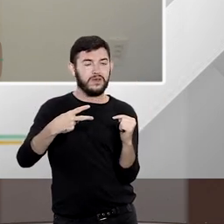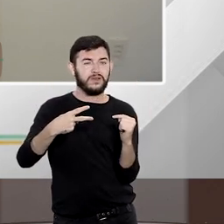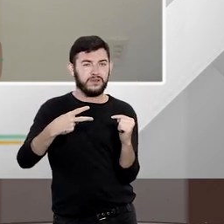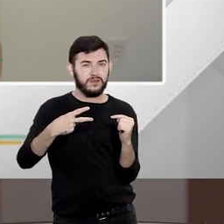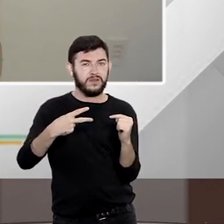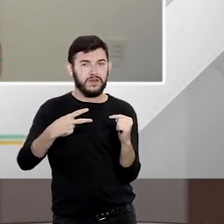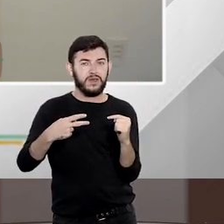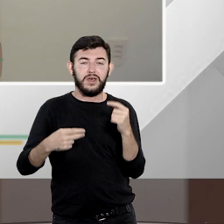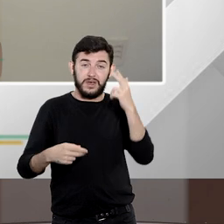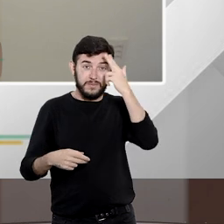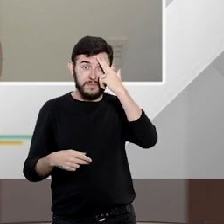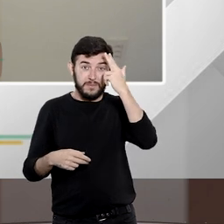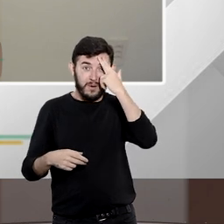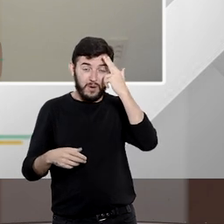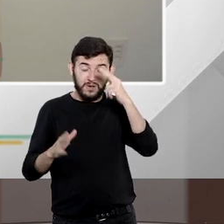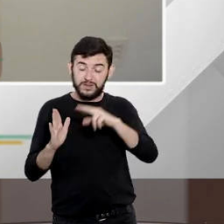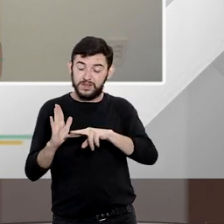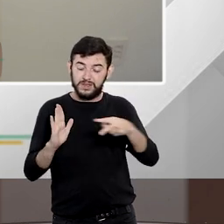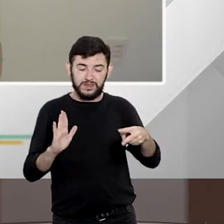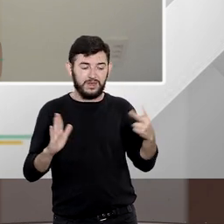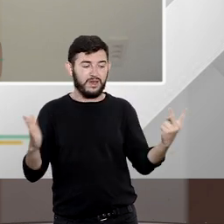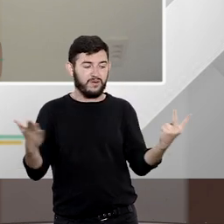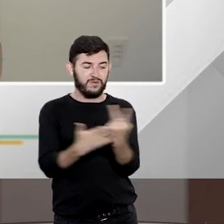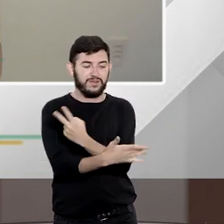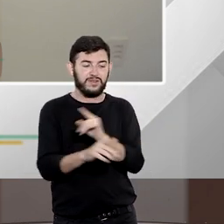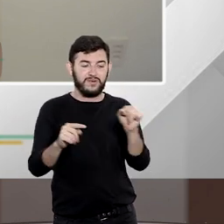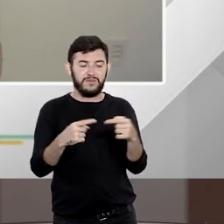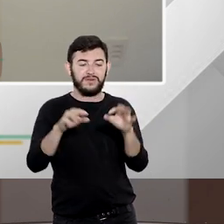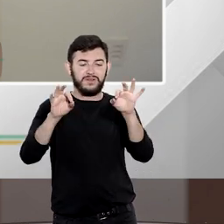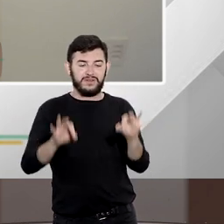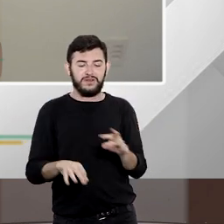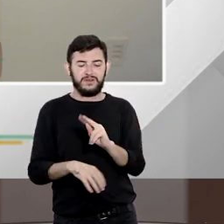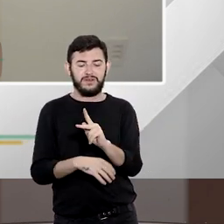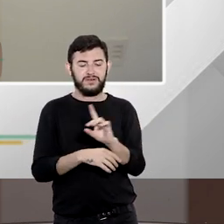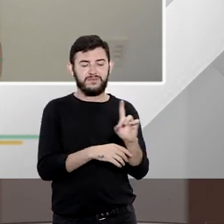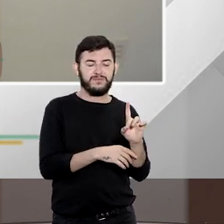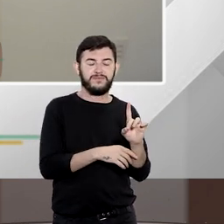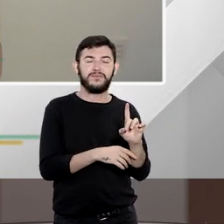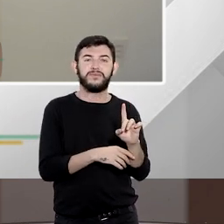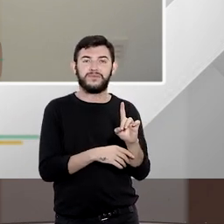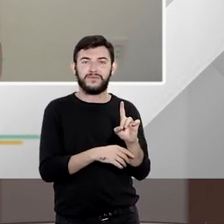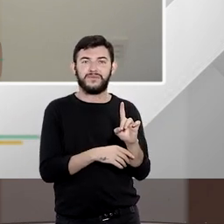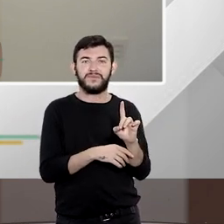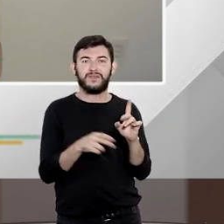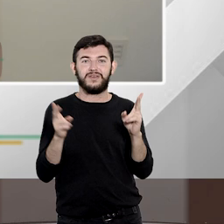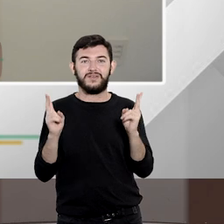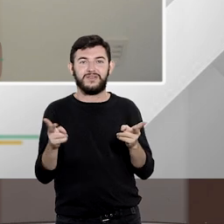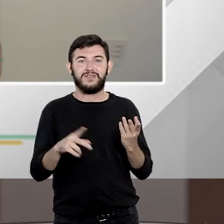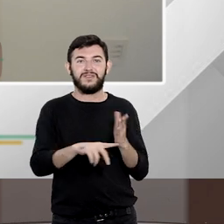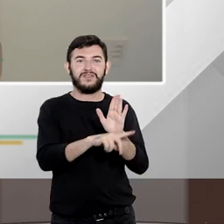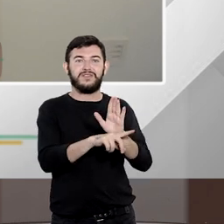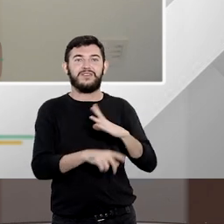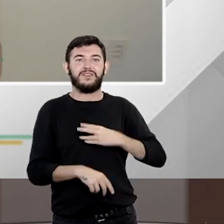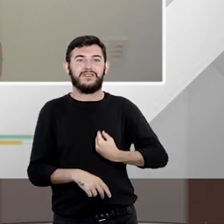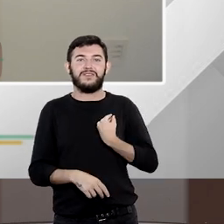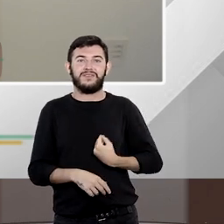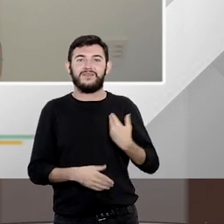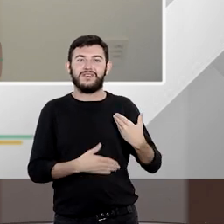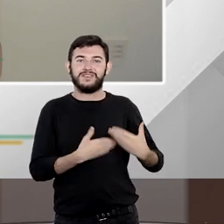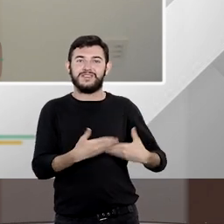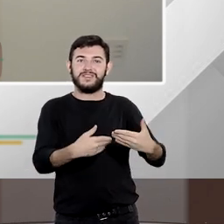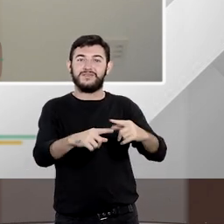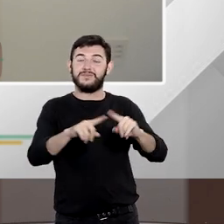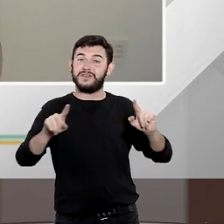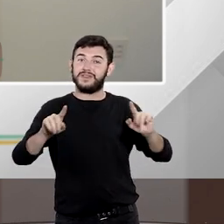outras hipóteses de encabimento que acabam ainda mantendo aí a vivacidade do habeas data apesar de não de não